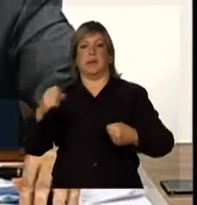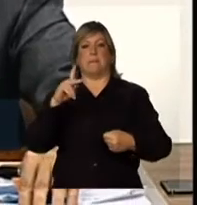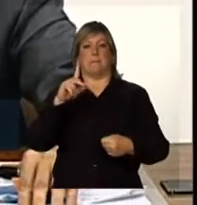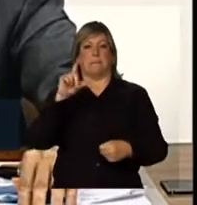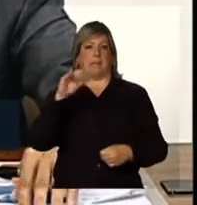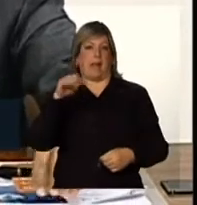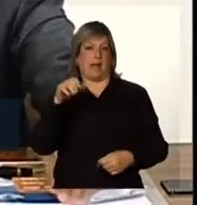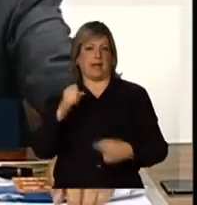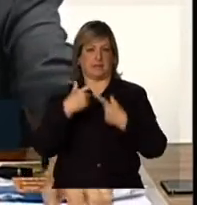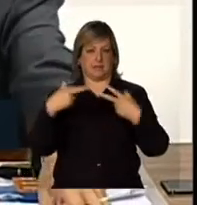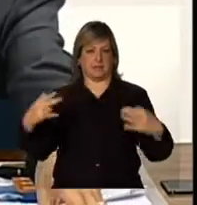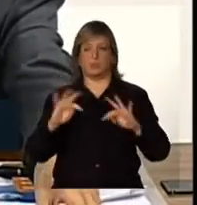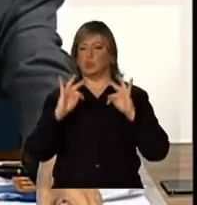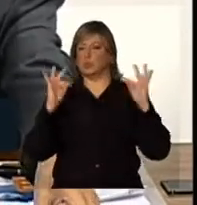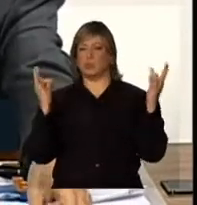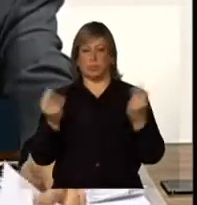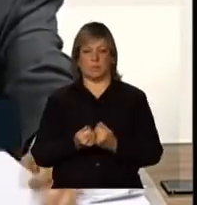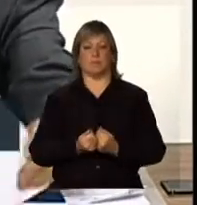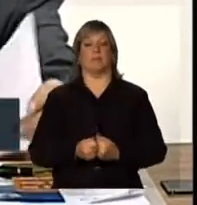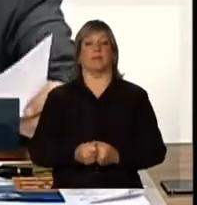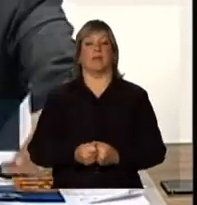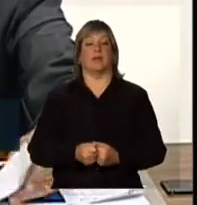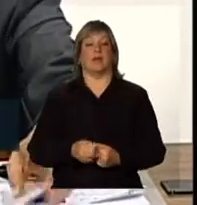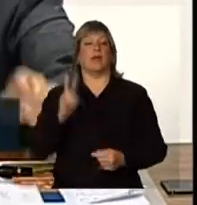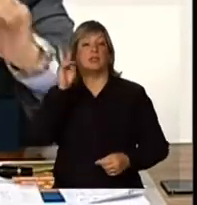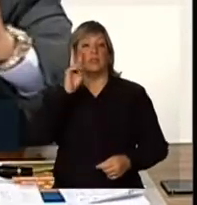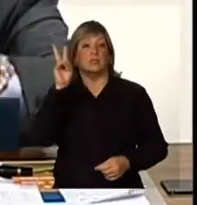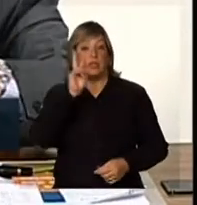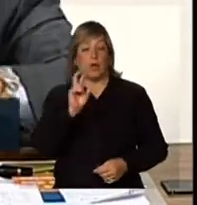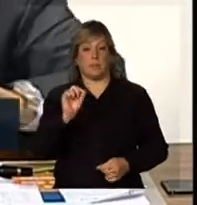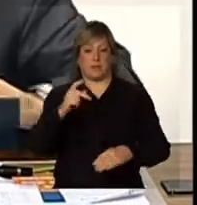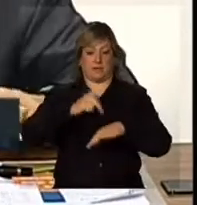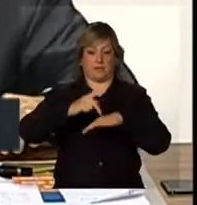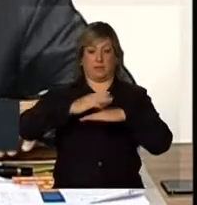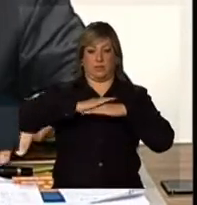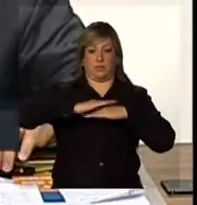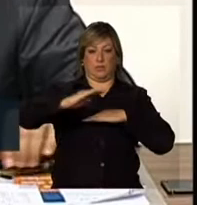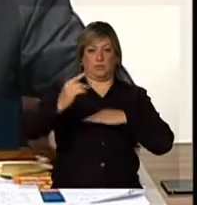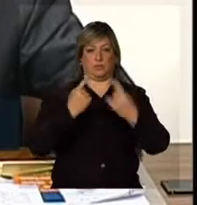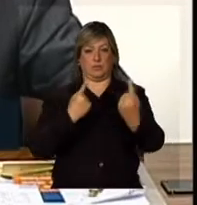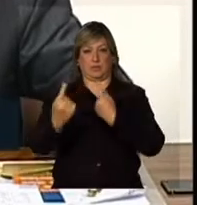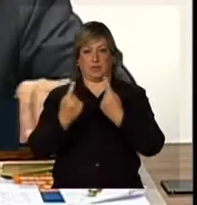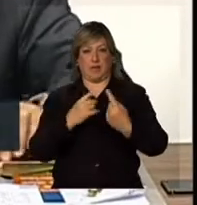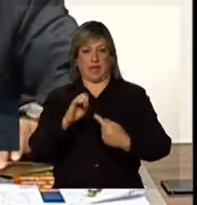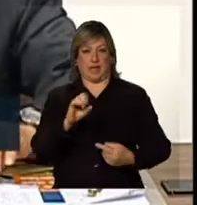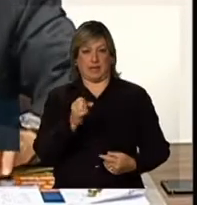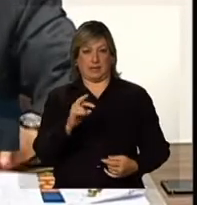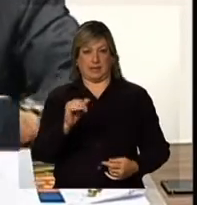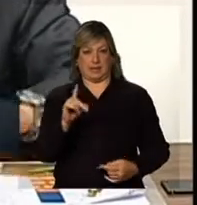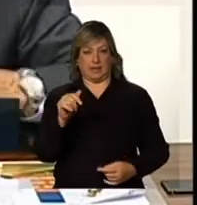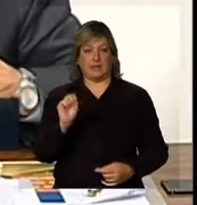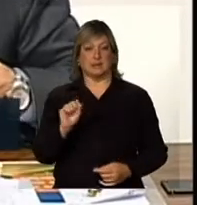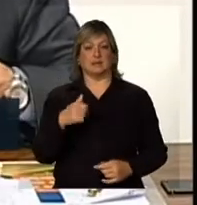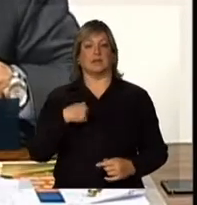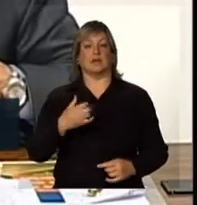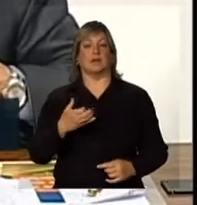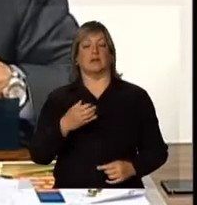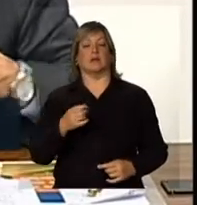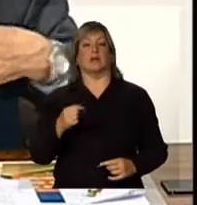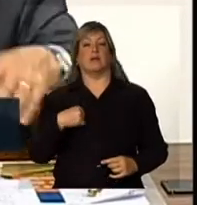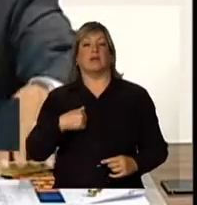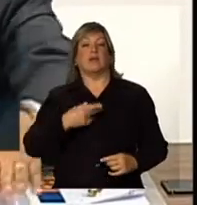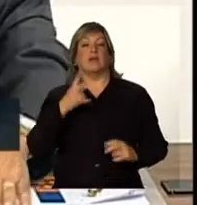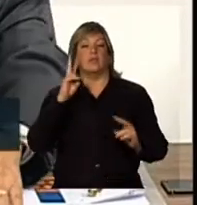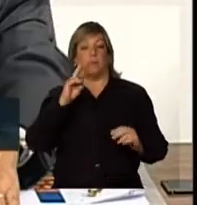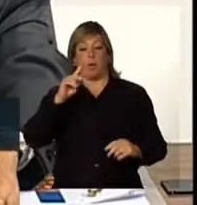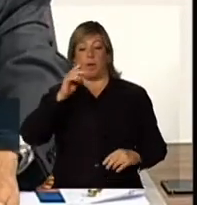sinalização vertical. Quanto ao aspecto das estradas que você mencionou, eu até quero me valer, não de uma opinião própria,